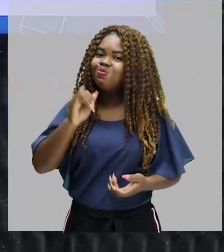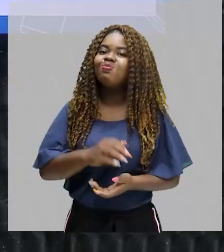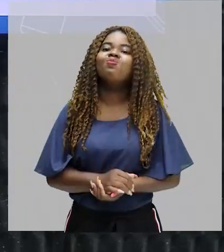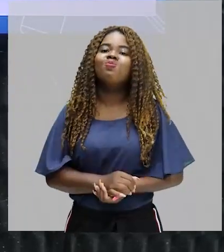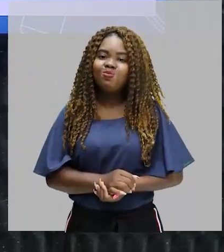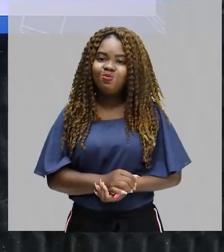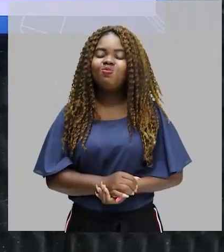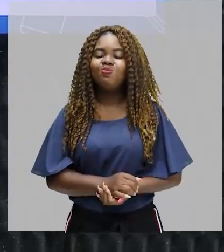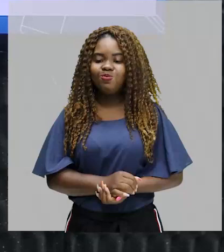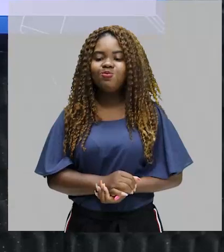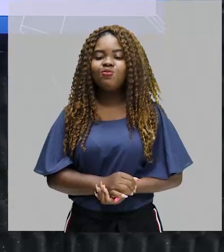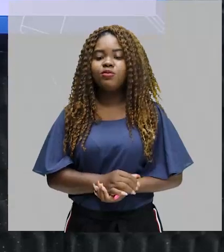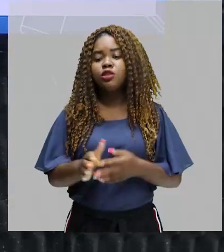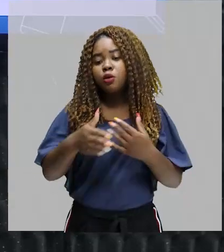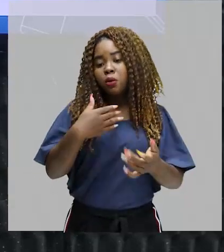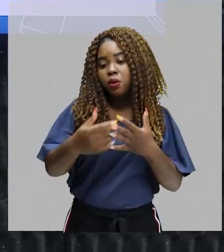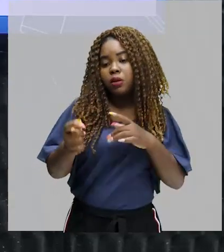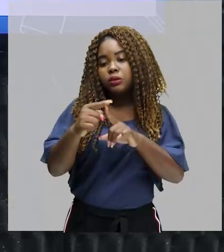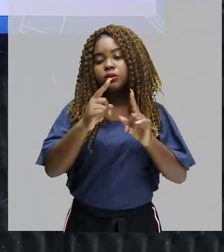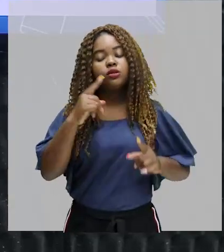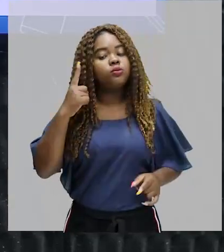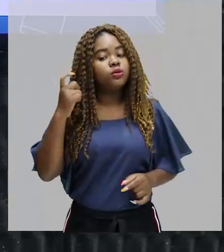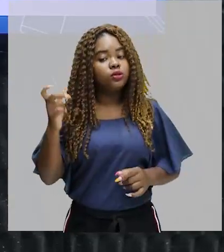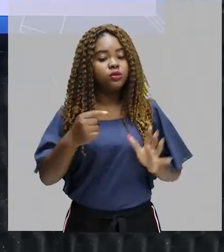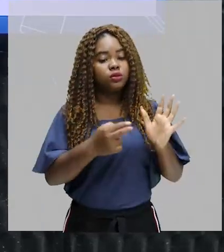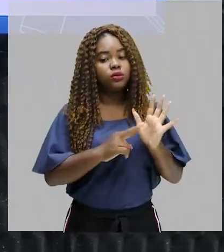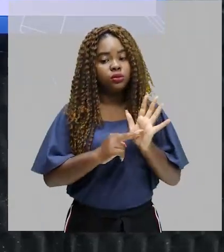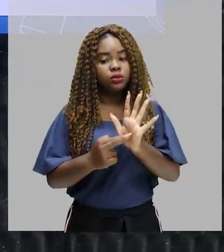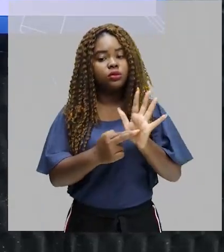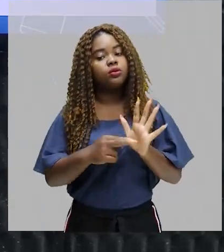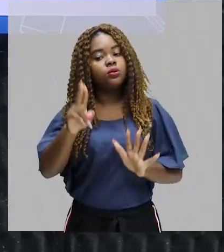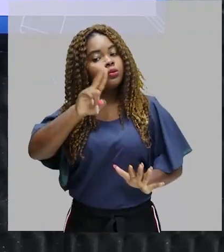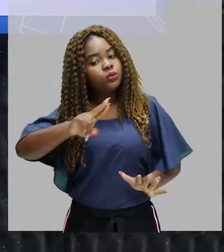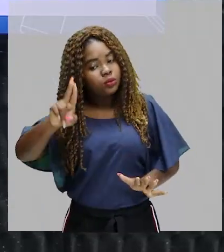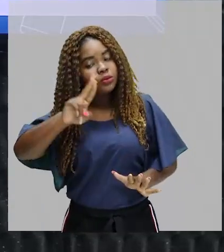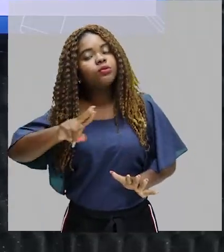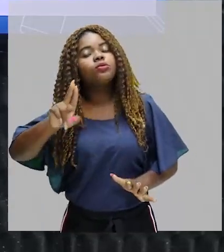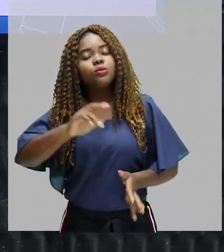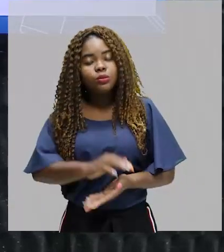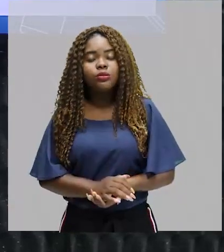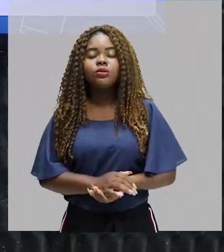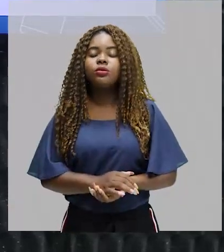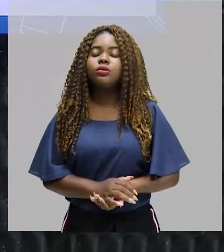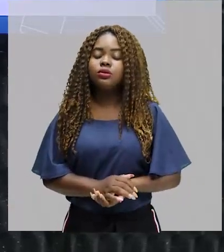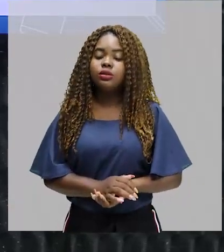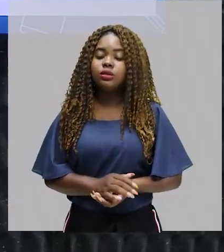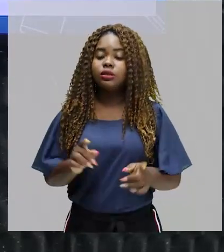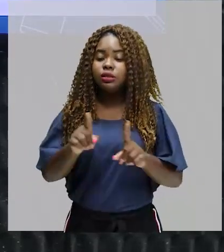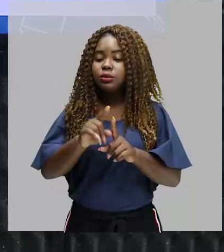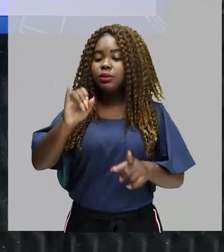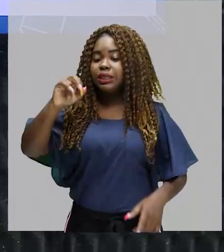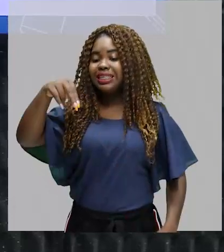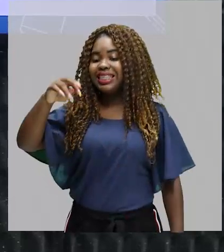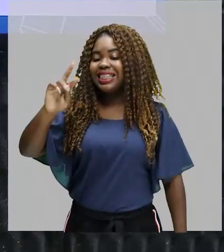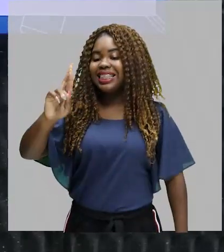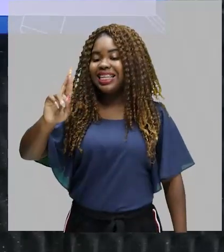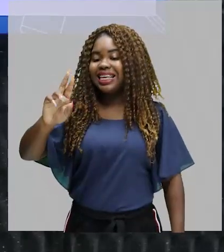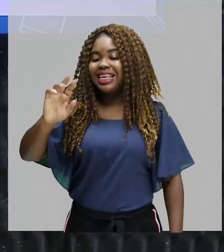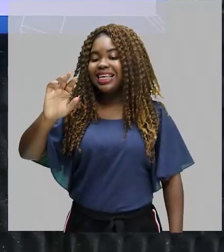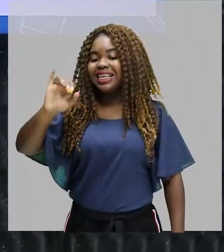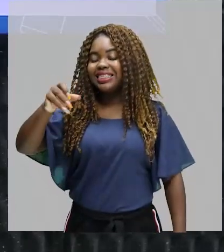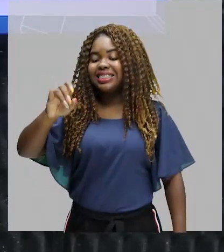som que nós tentamos representar, a gente utiliza as onomatopeias. E as interjeições, lembram lá das classes